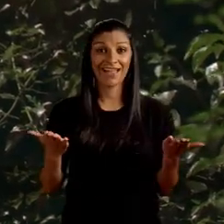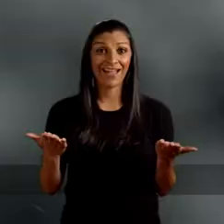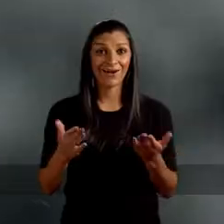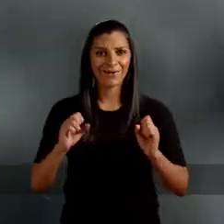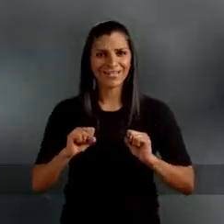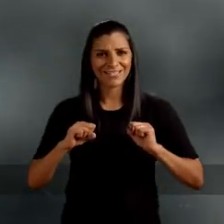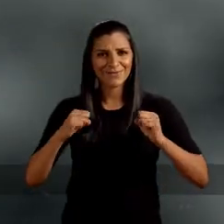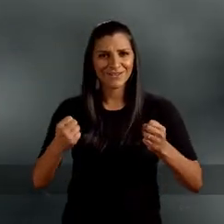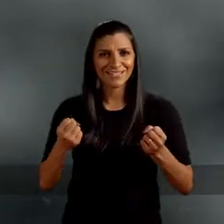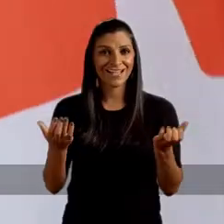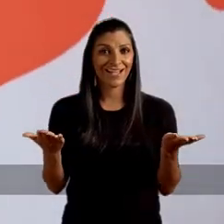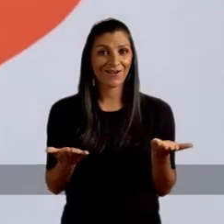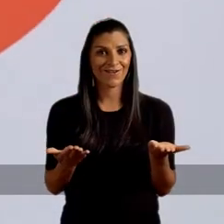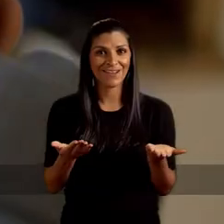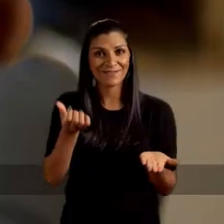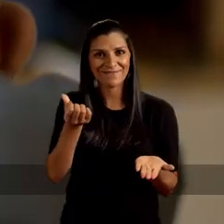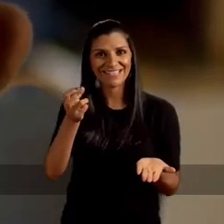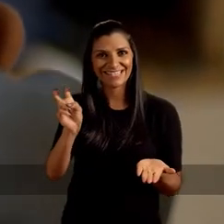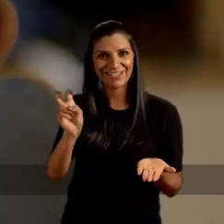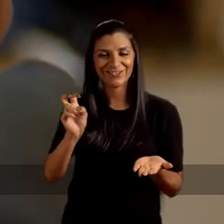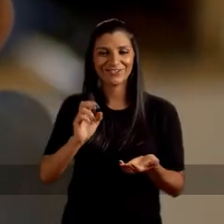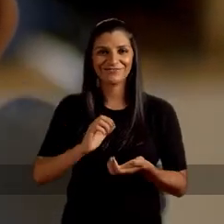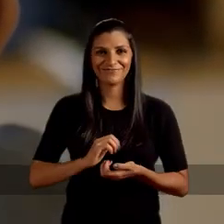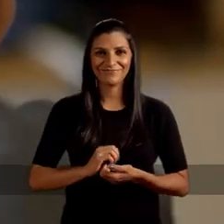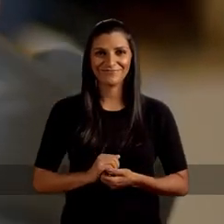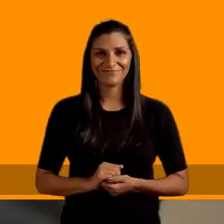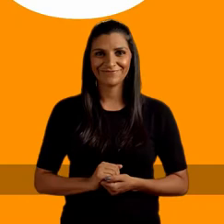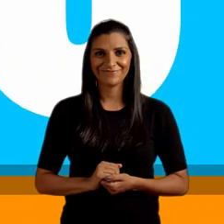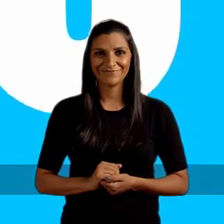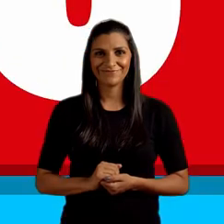Agora é segurança. Agora é meia-cinco.